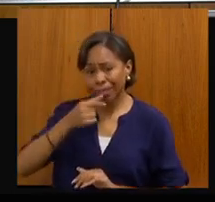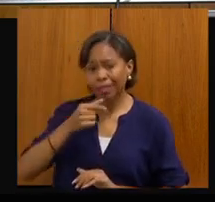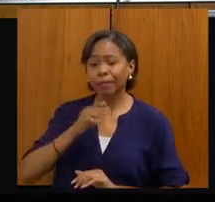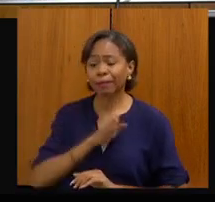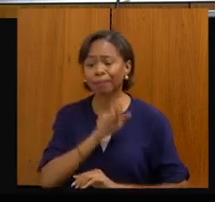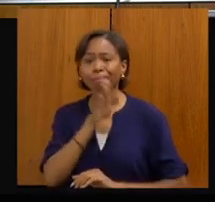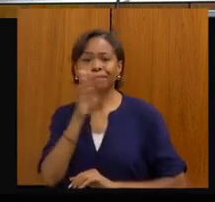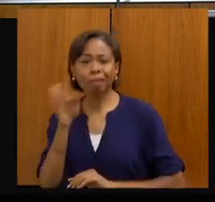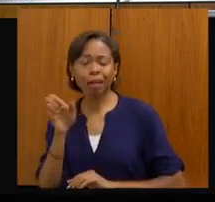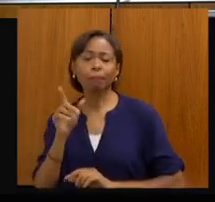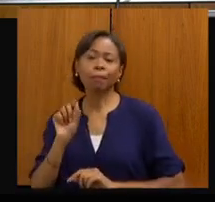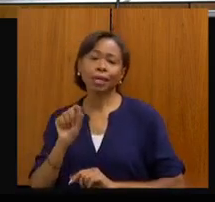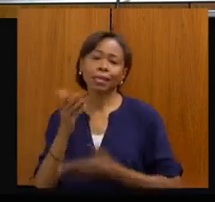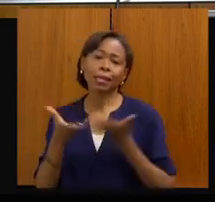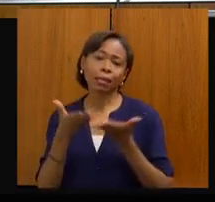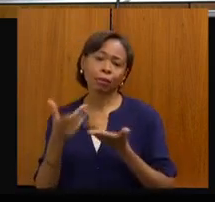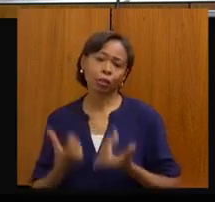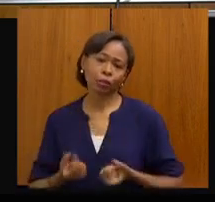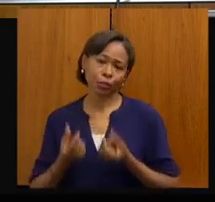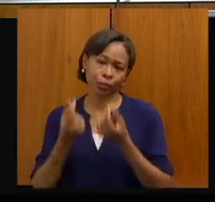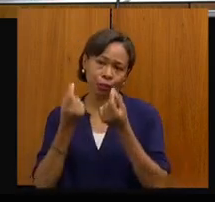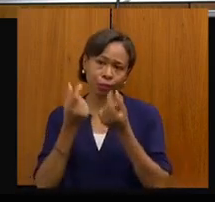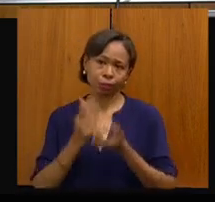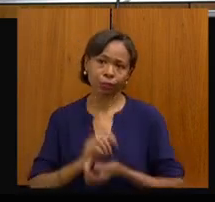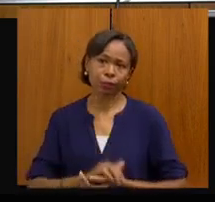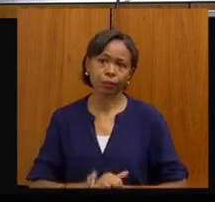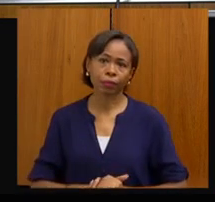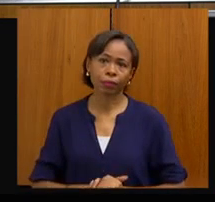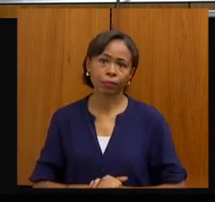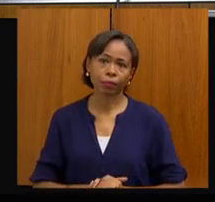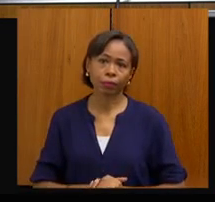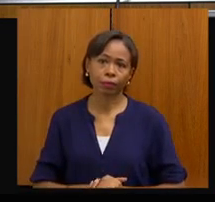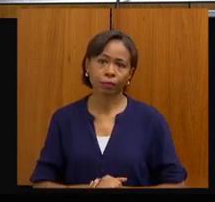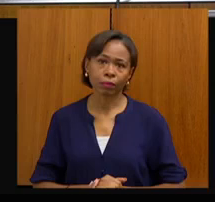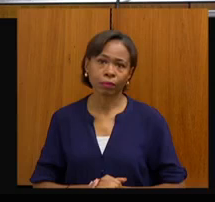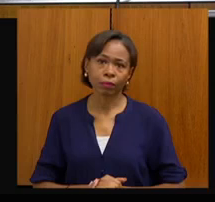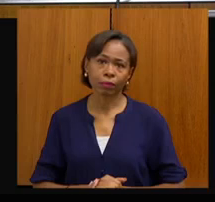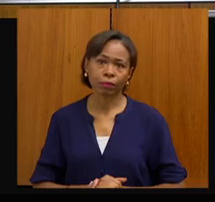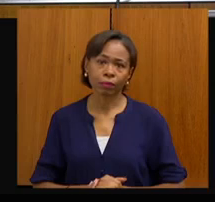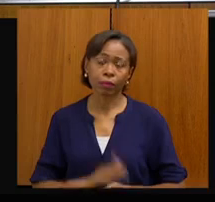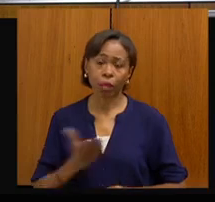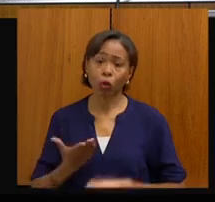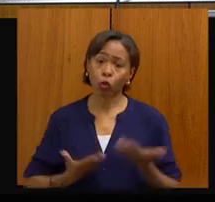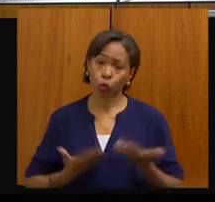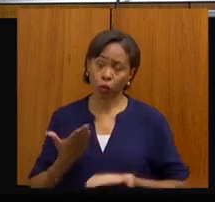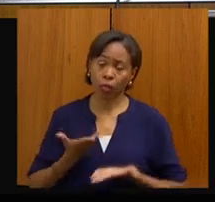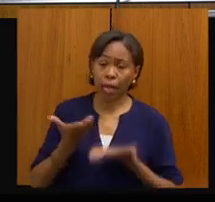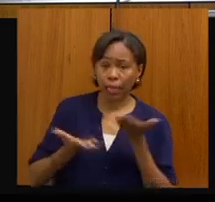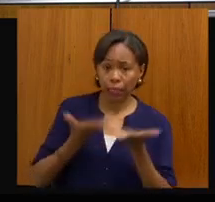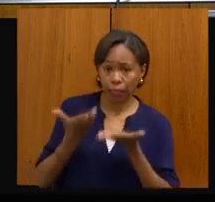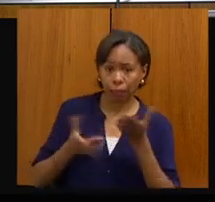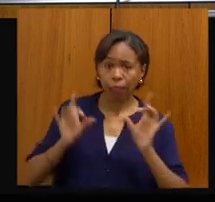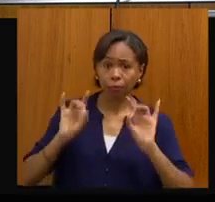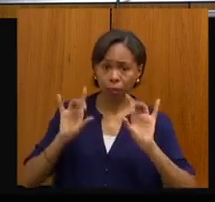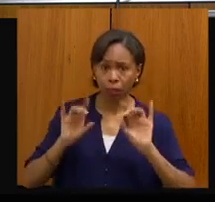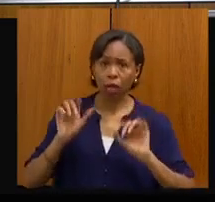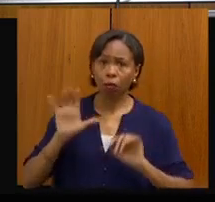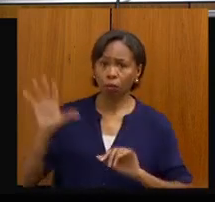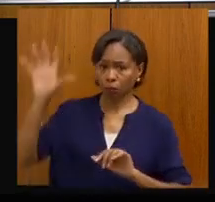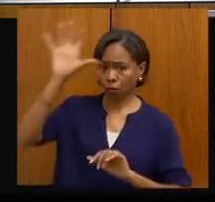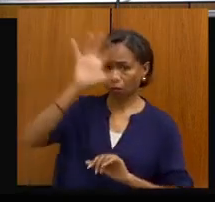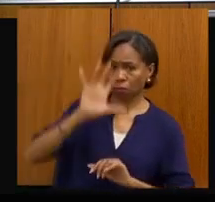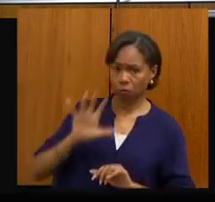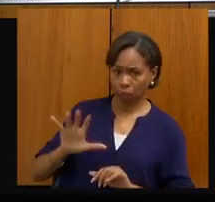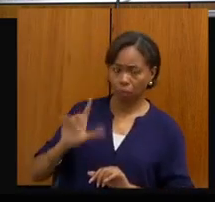definitivo de câncer. Pode passar. Já os serviços habilitados estão distribuídos dessa forma, no estado